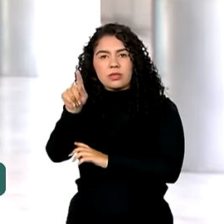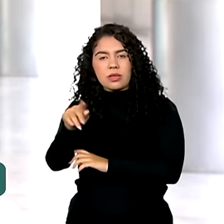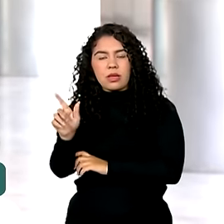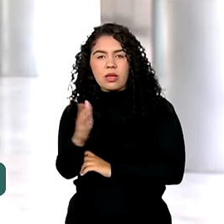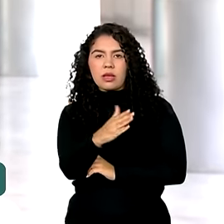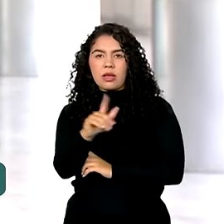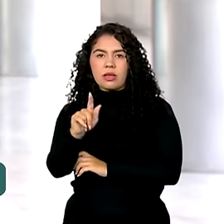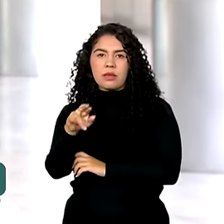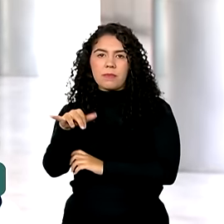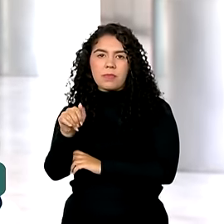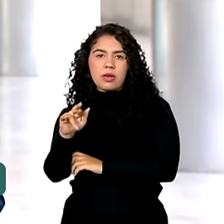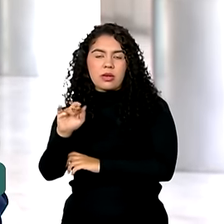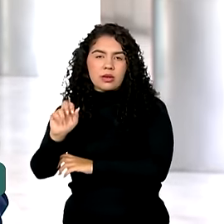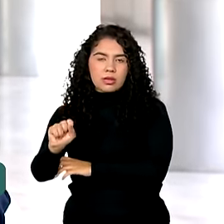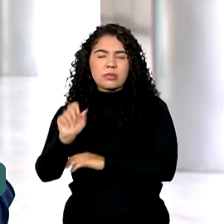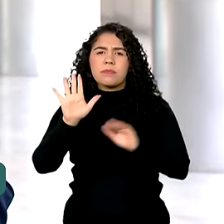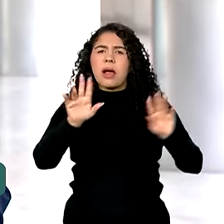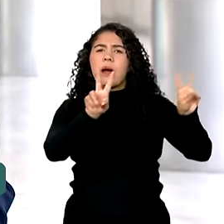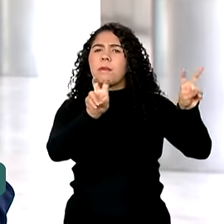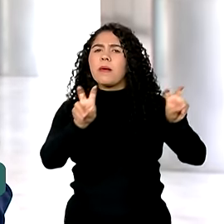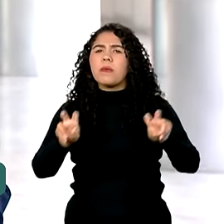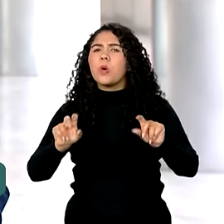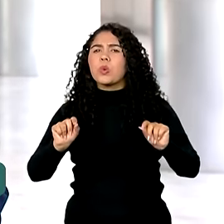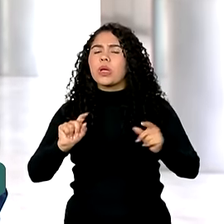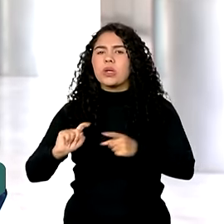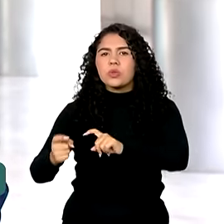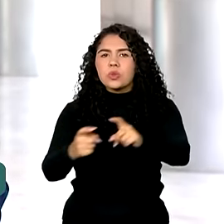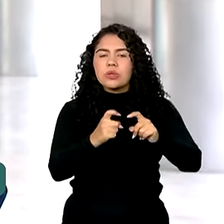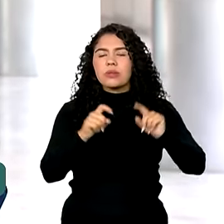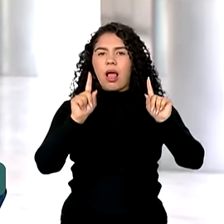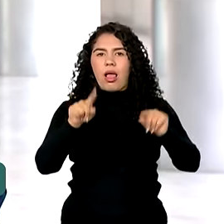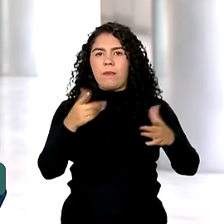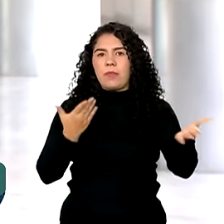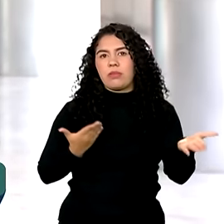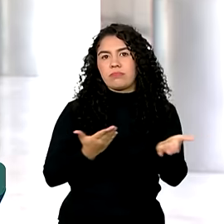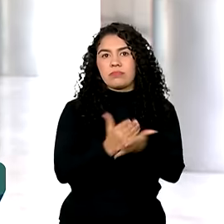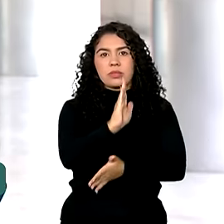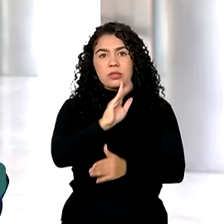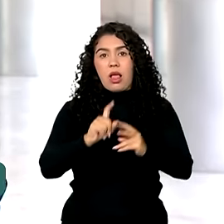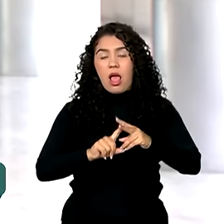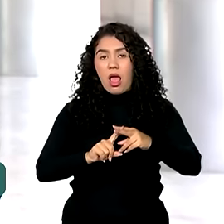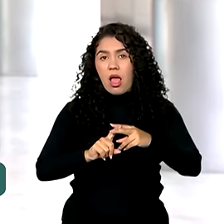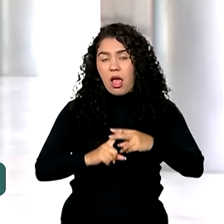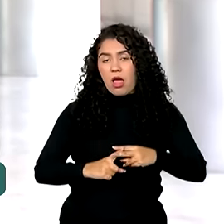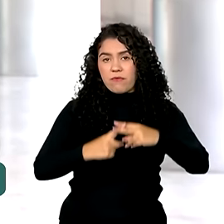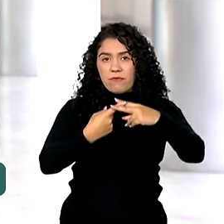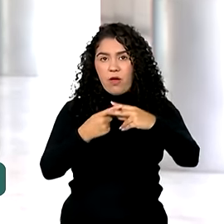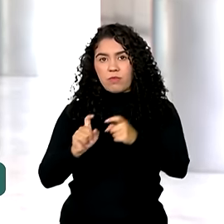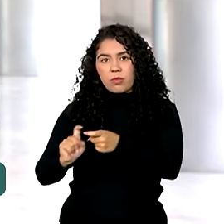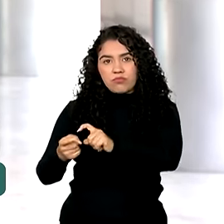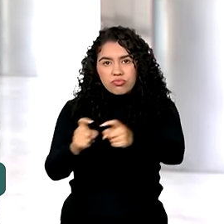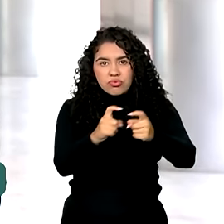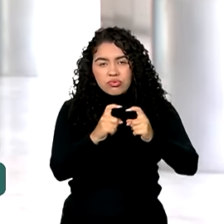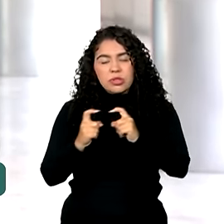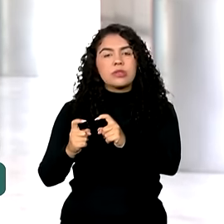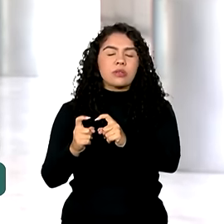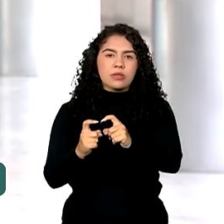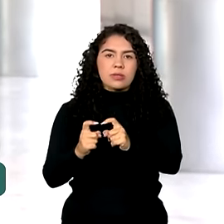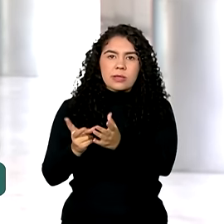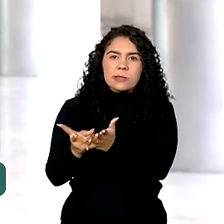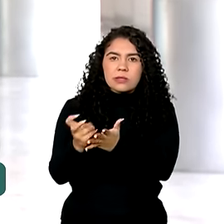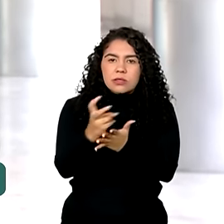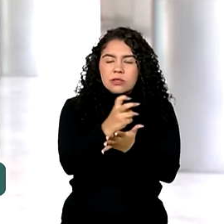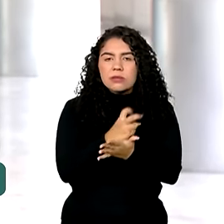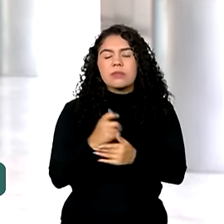pautas que vão ser discutidas, que devem ser discutidas, está a regulamentação da reforma tributária. E aí, além dessas pessoas, também está